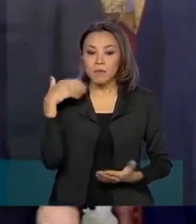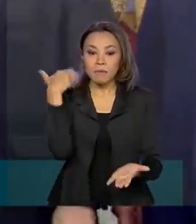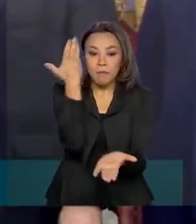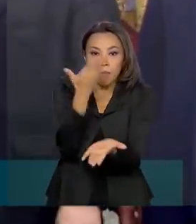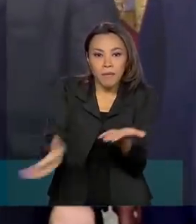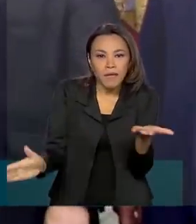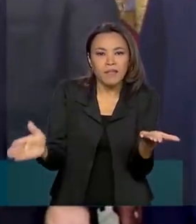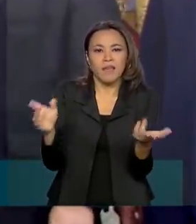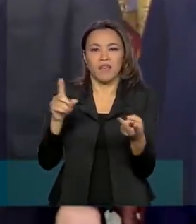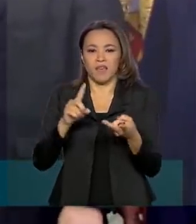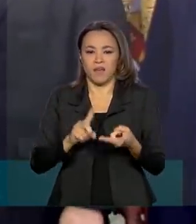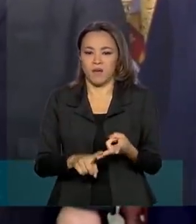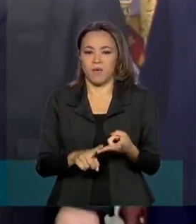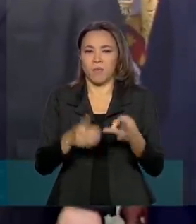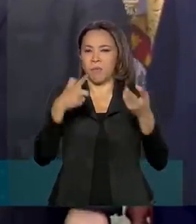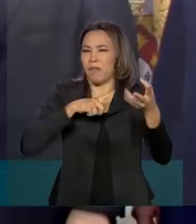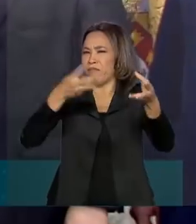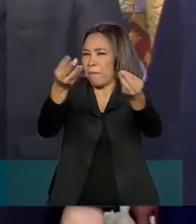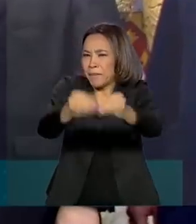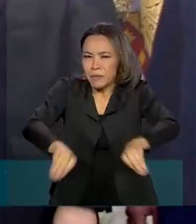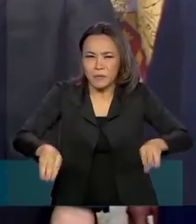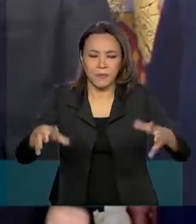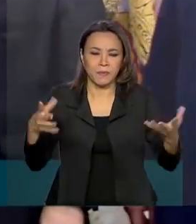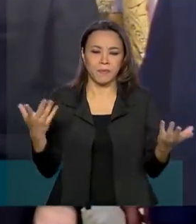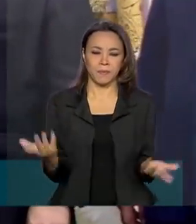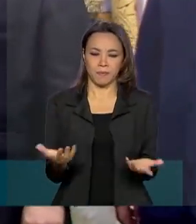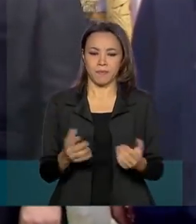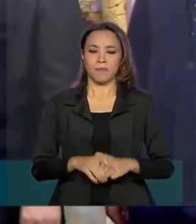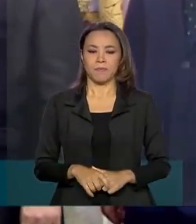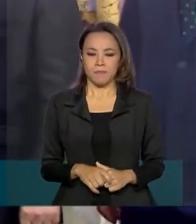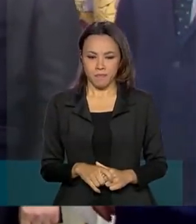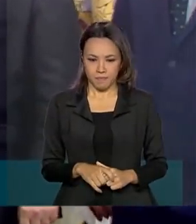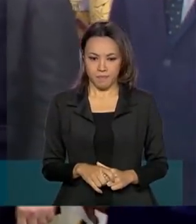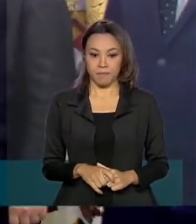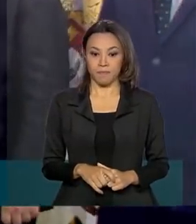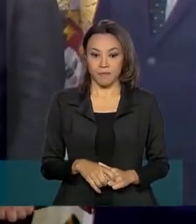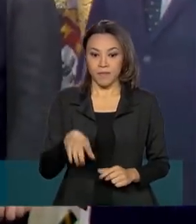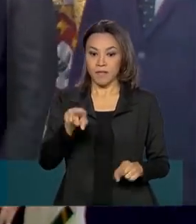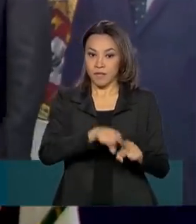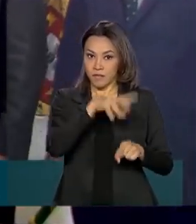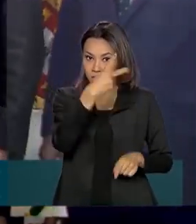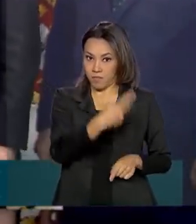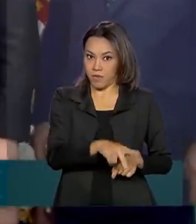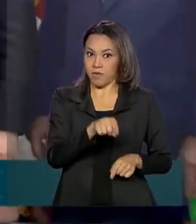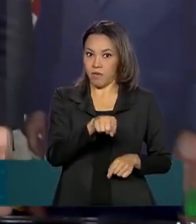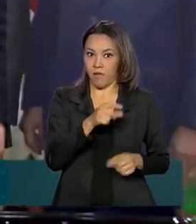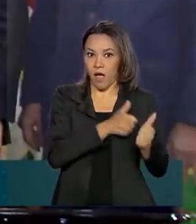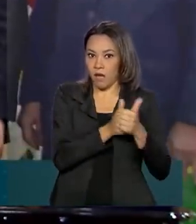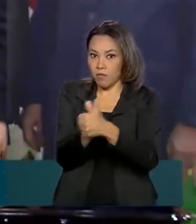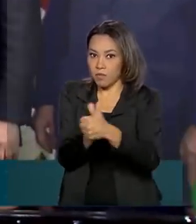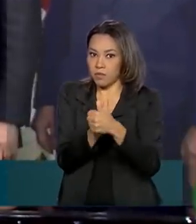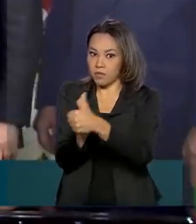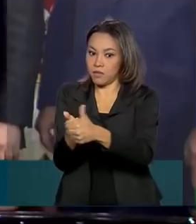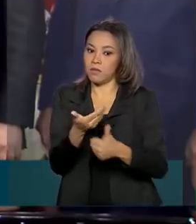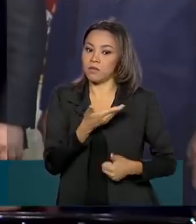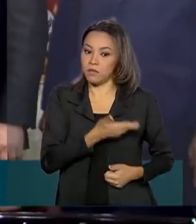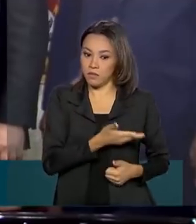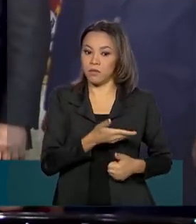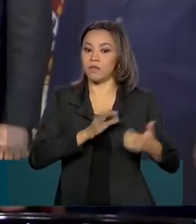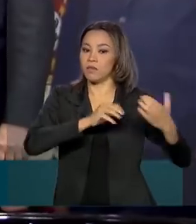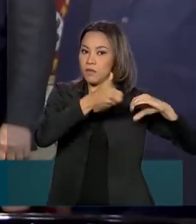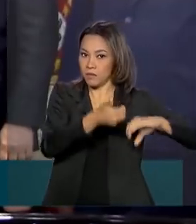livres. Alguns trabalhavam com isso. Agradecemos aqui ao parlamento brasileiro também, que já se